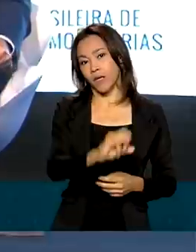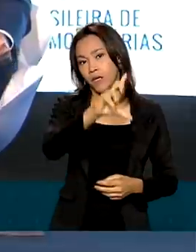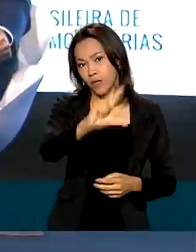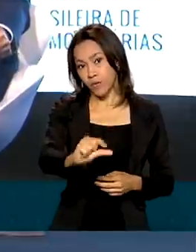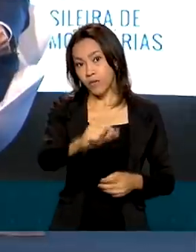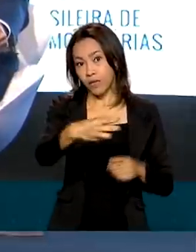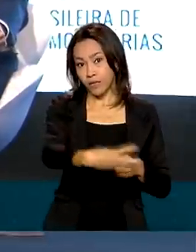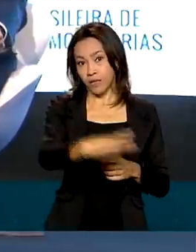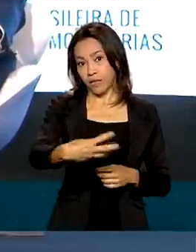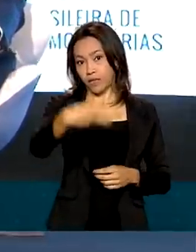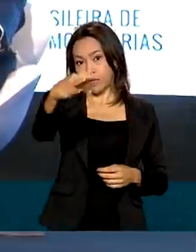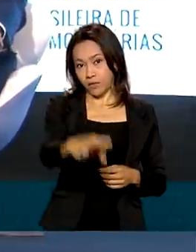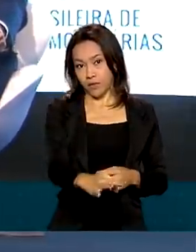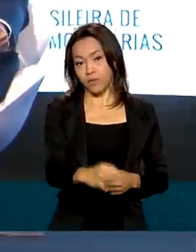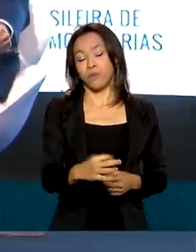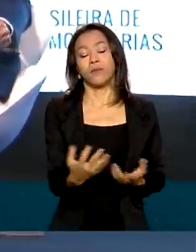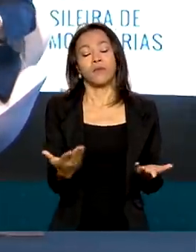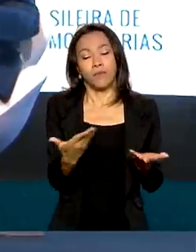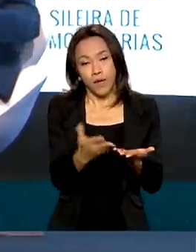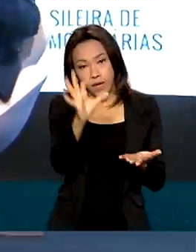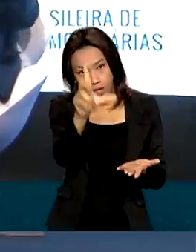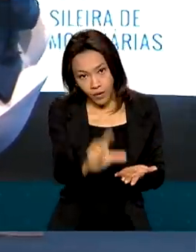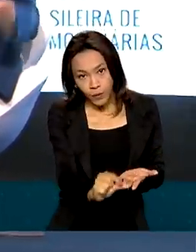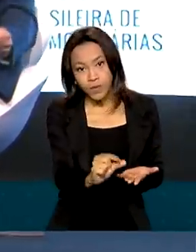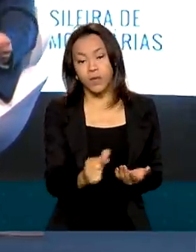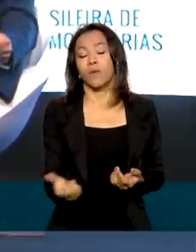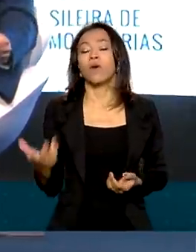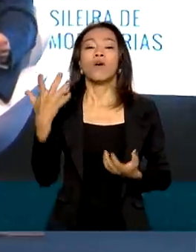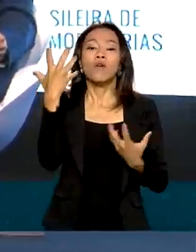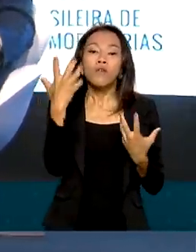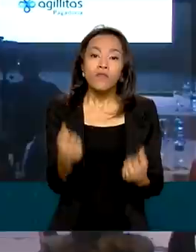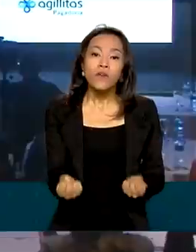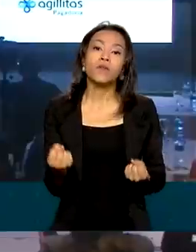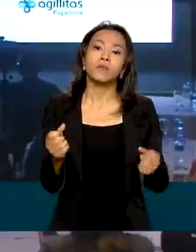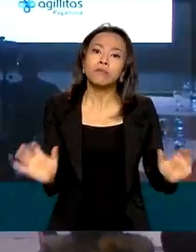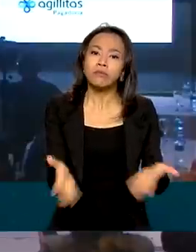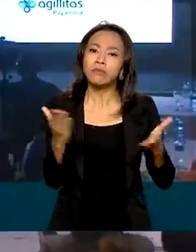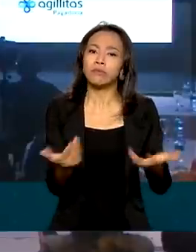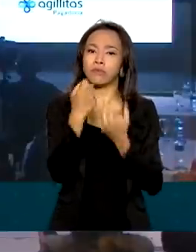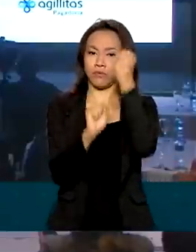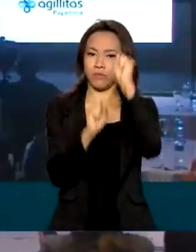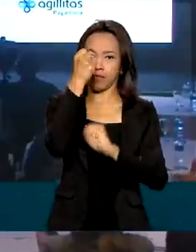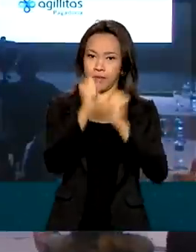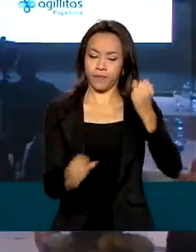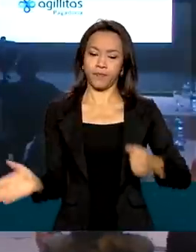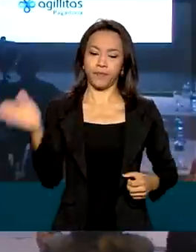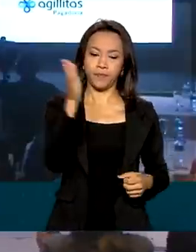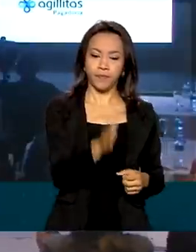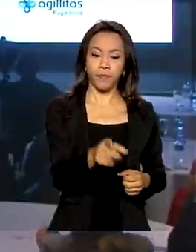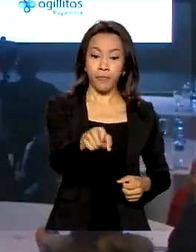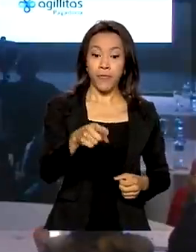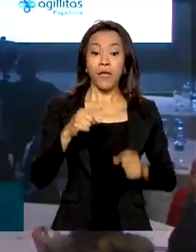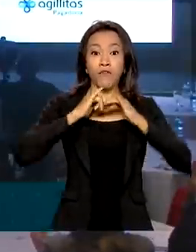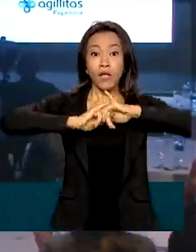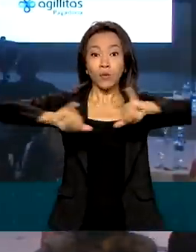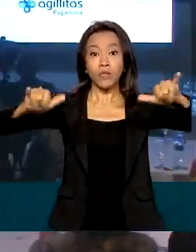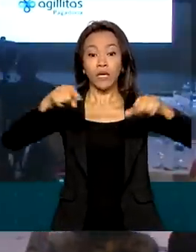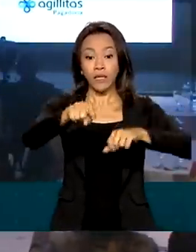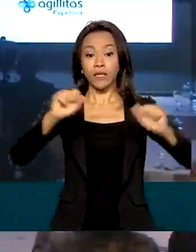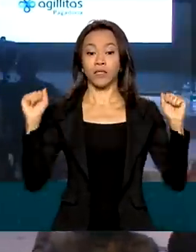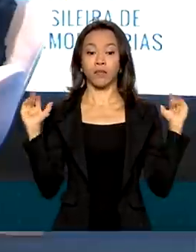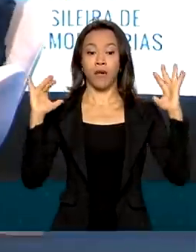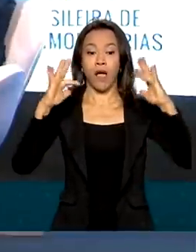33% a redução do IPI. Nós vamos reindustrializar o país. O anúncio foi feito durante evento da Associação